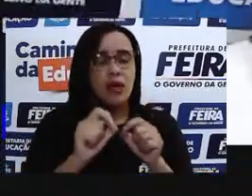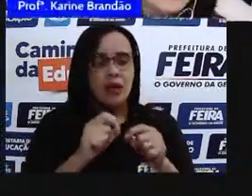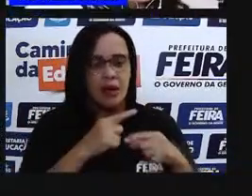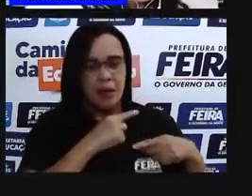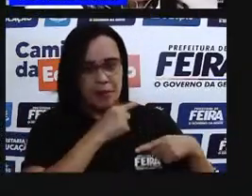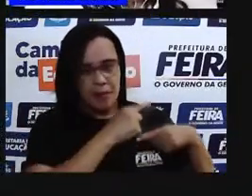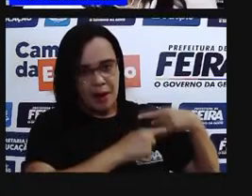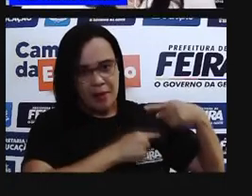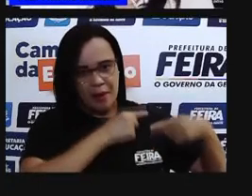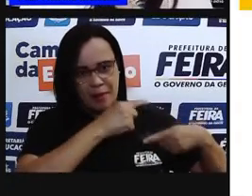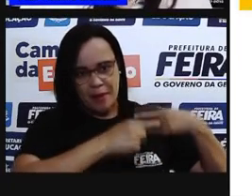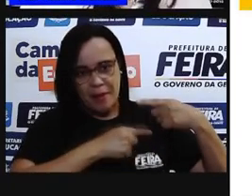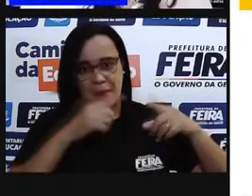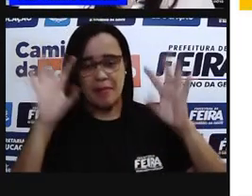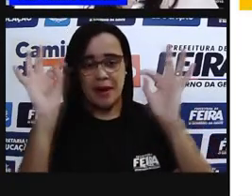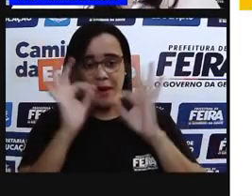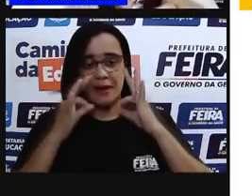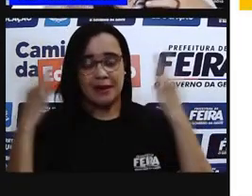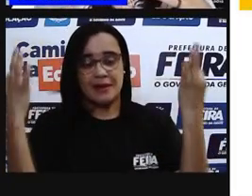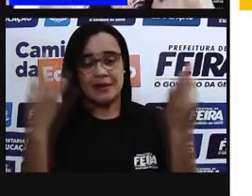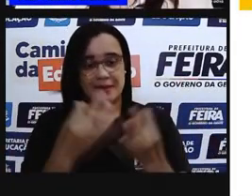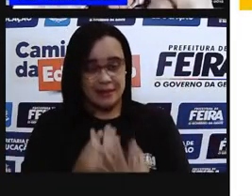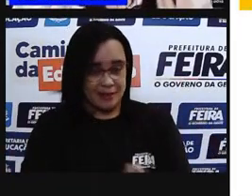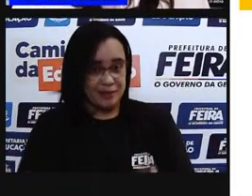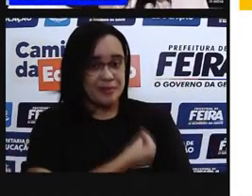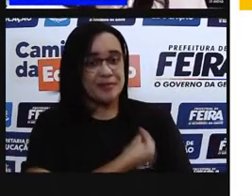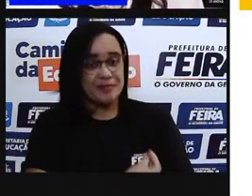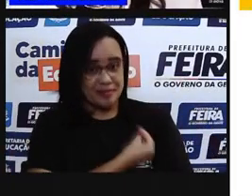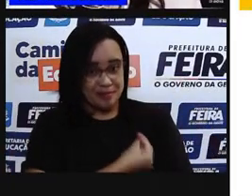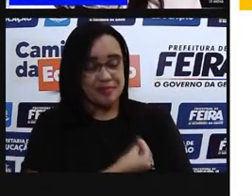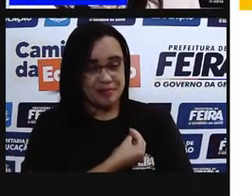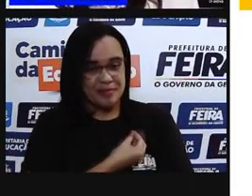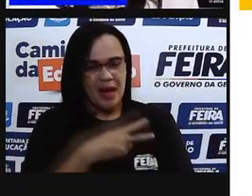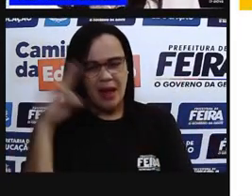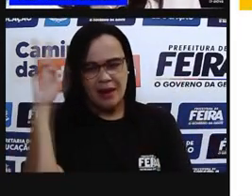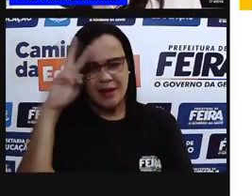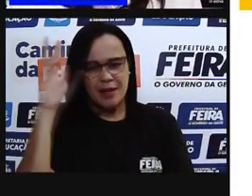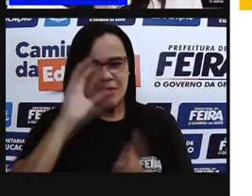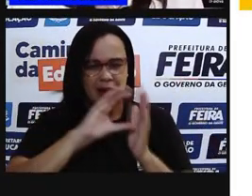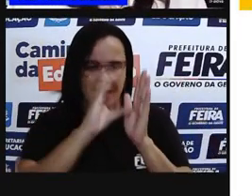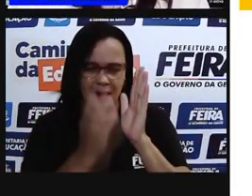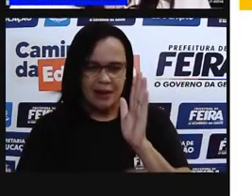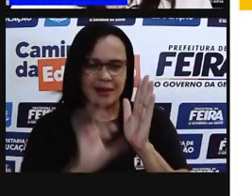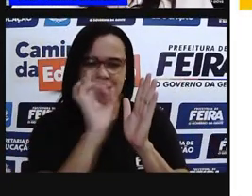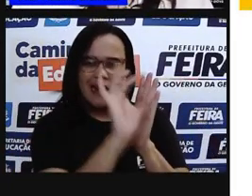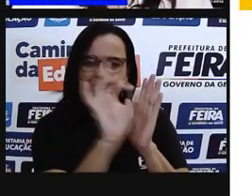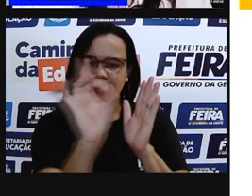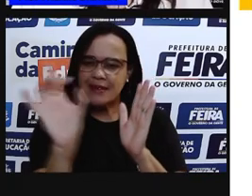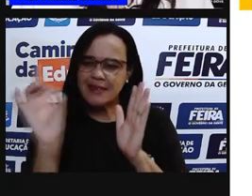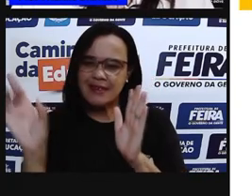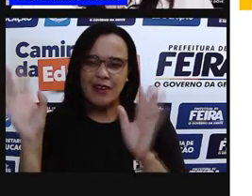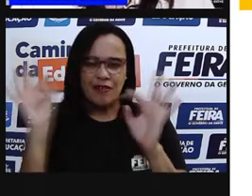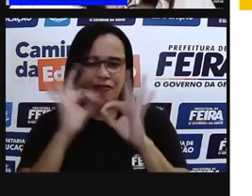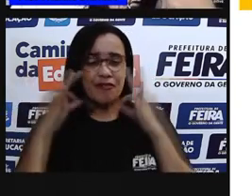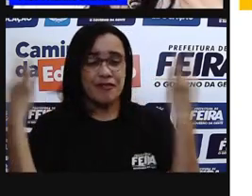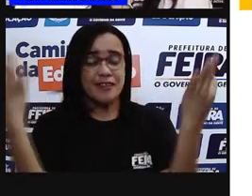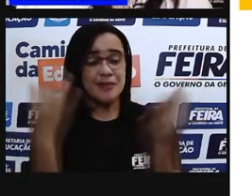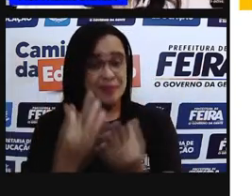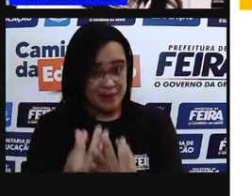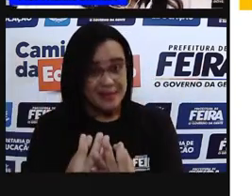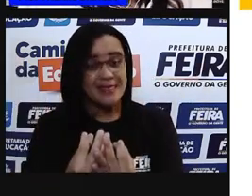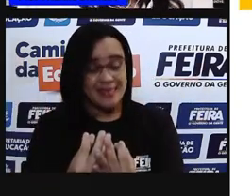biológica. Que é o que? São as nossas características biológicas e que elas podem ser